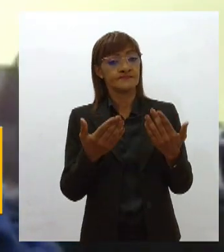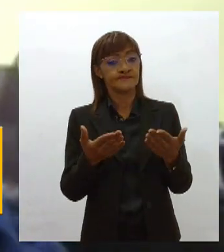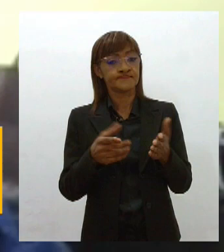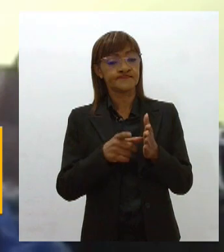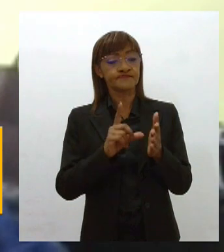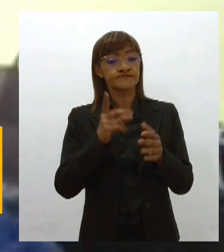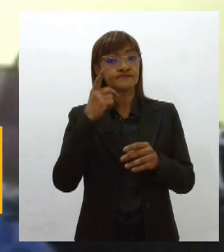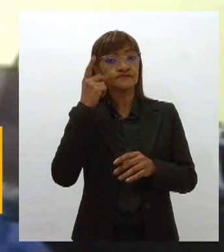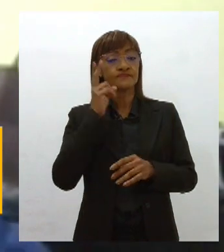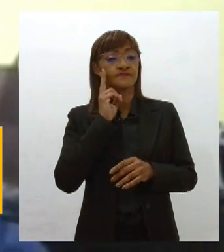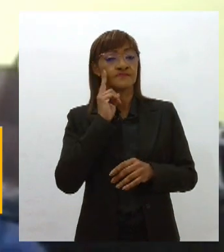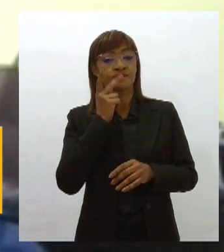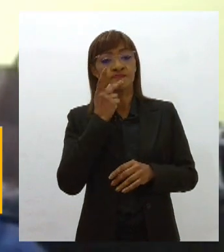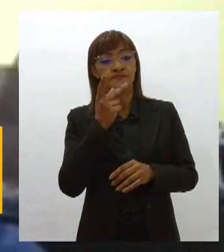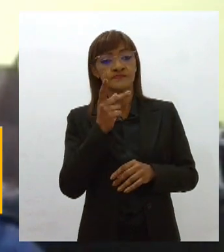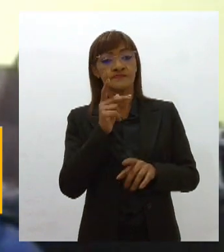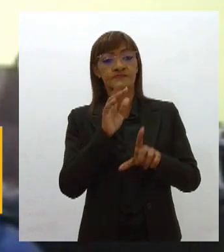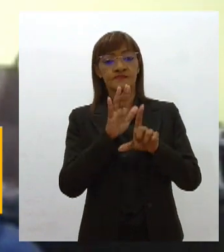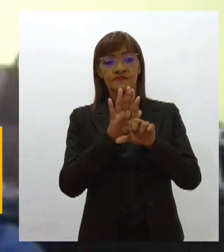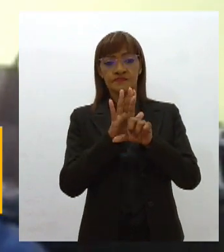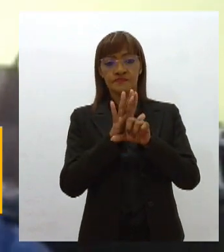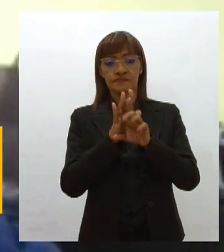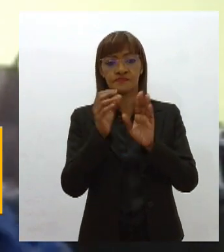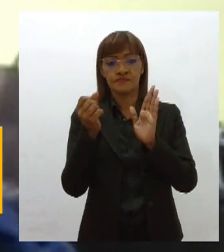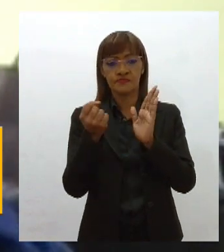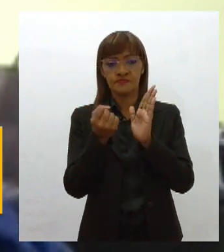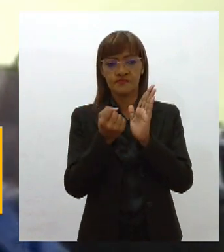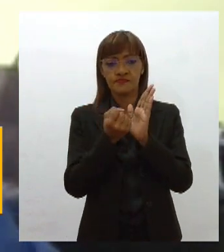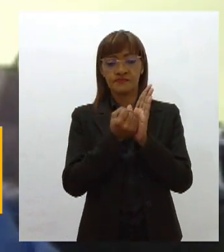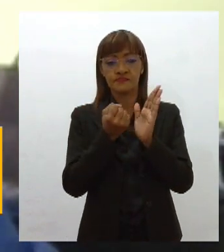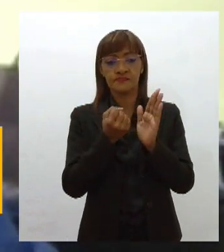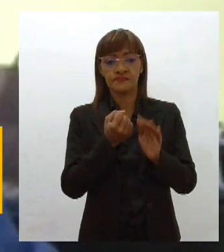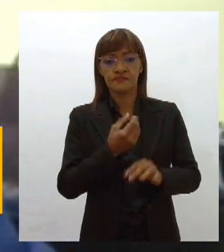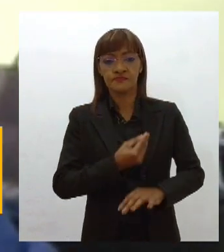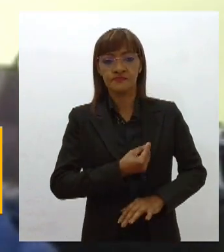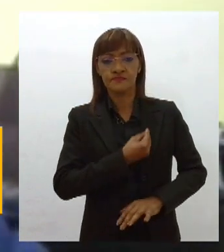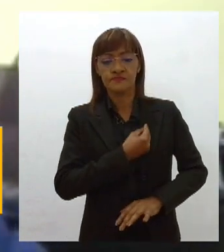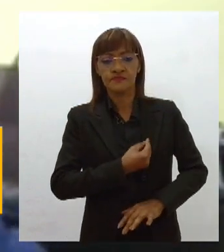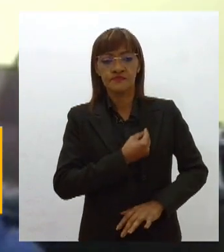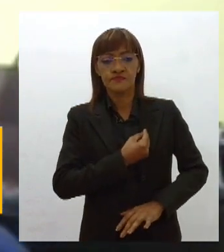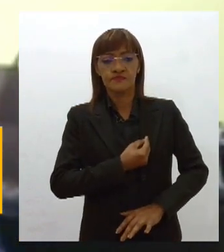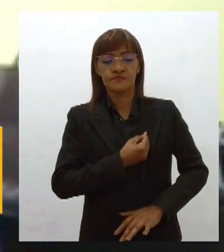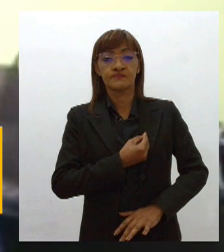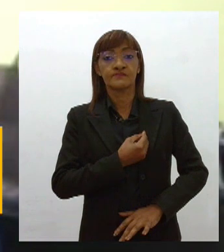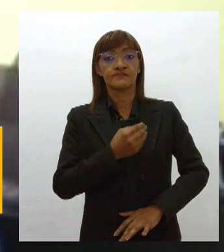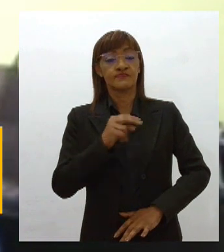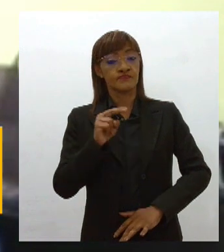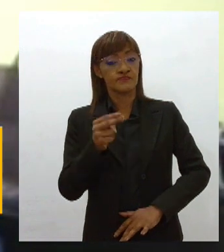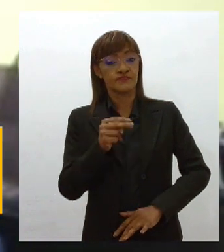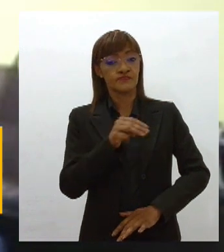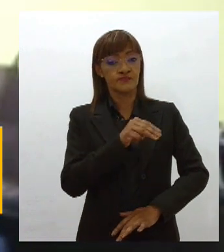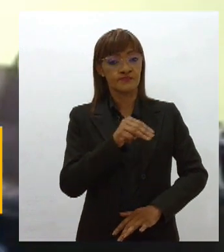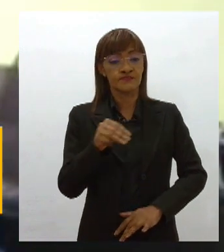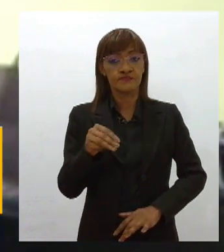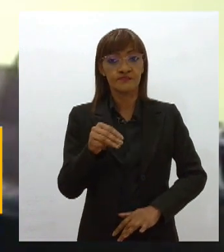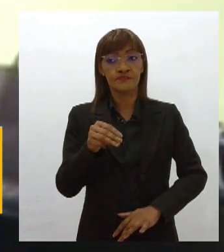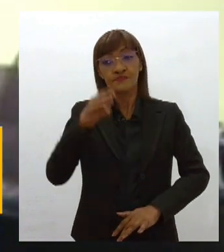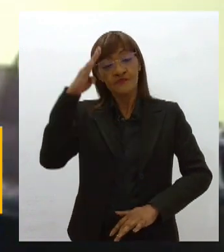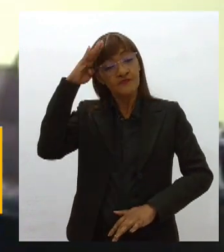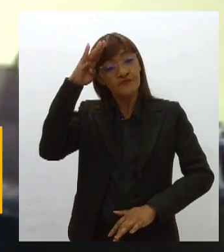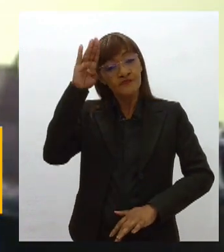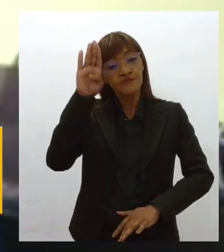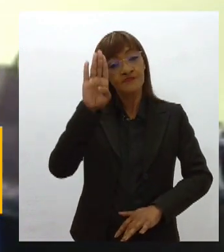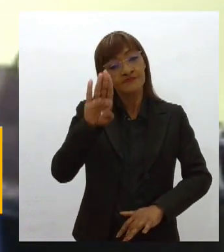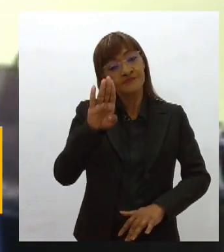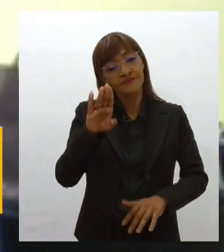diz assim, a lei do patrimônio vivo ou a lei dos mestres é a cereja do bolo. Então,